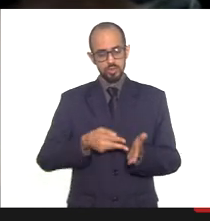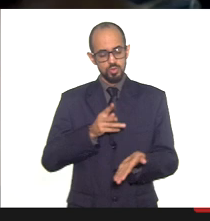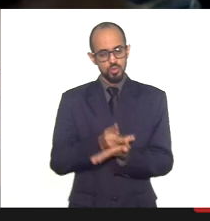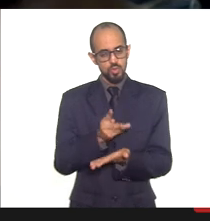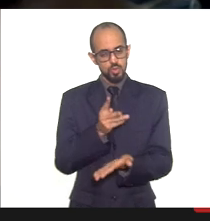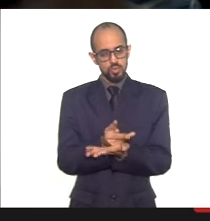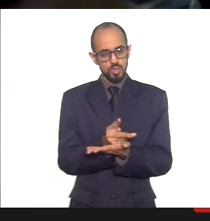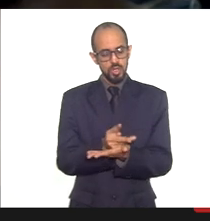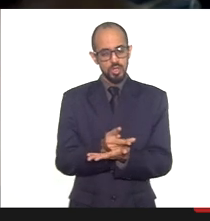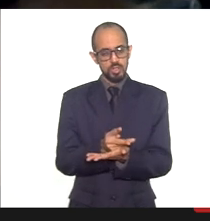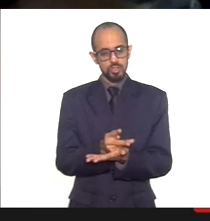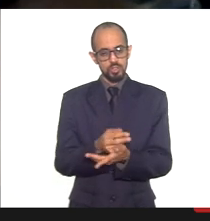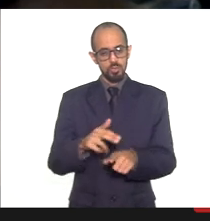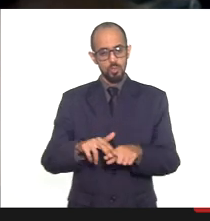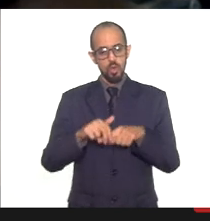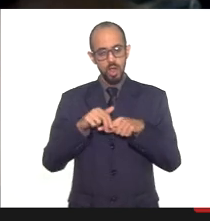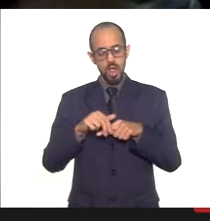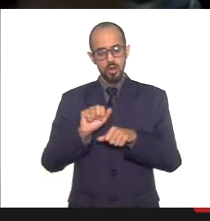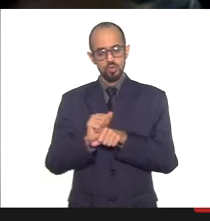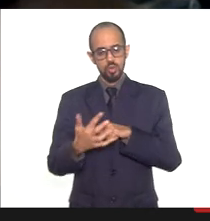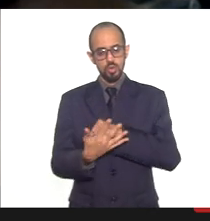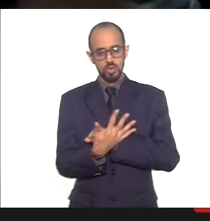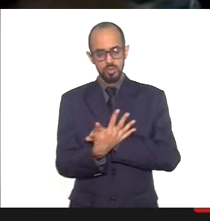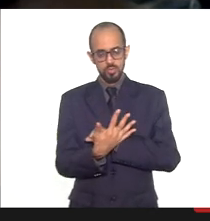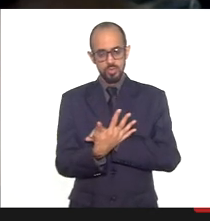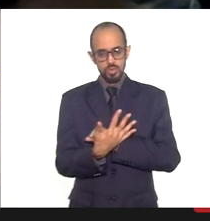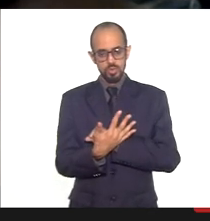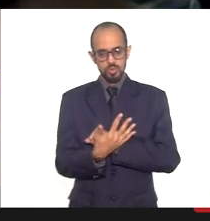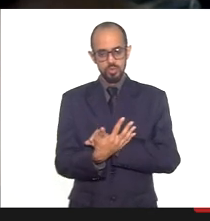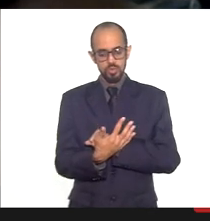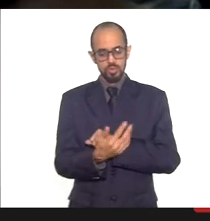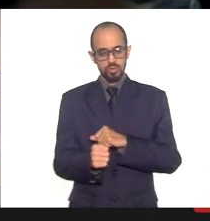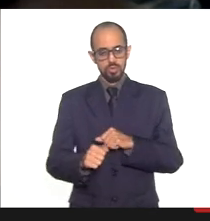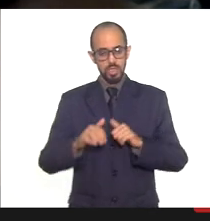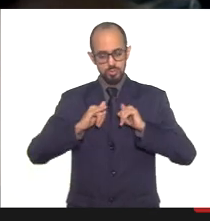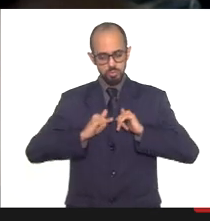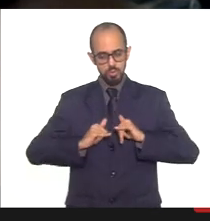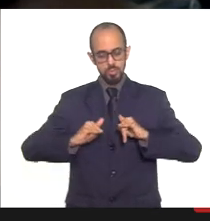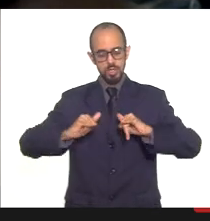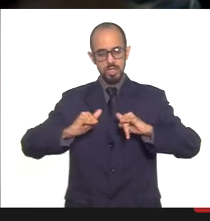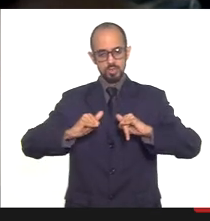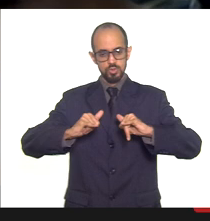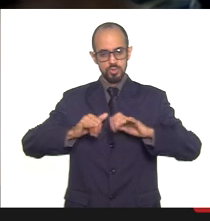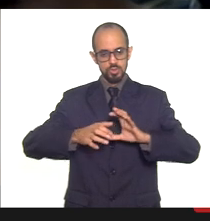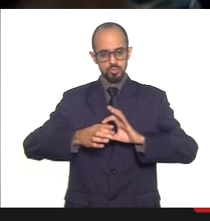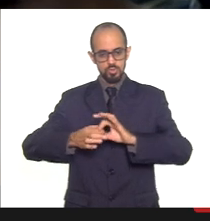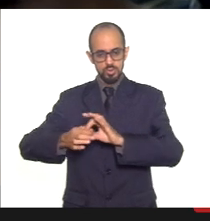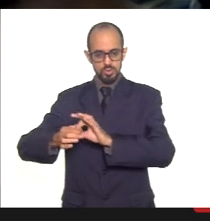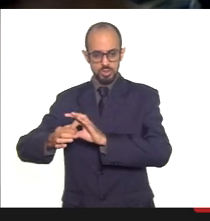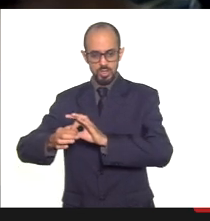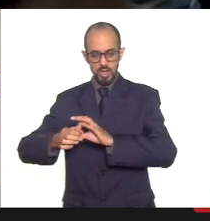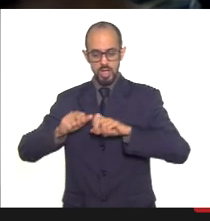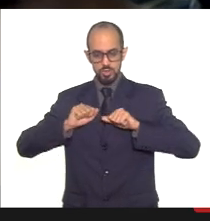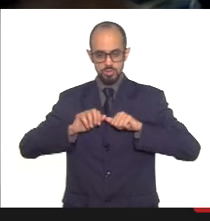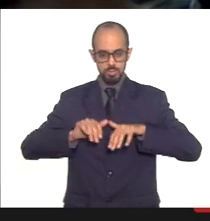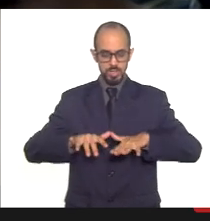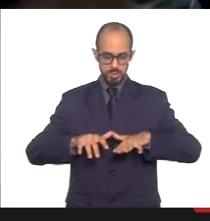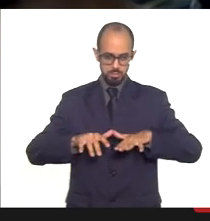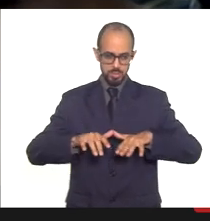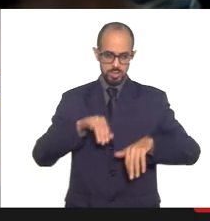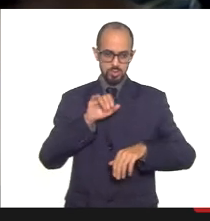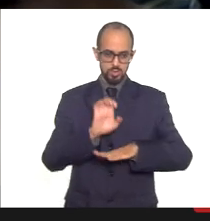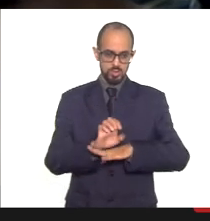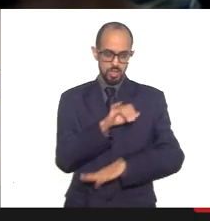coronavírus, Covid-19, com base nas publicações do cenário epidemiológico da Covid-19 no Estado do Rio de Janeiro,